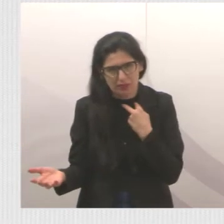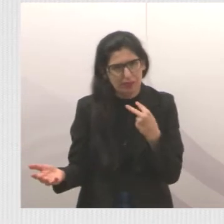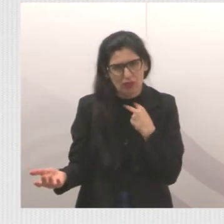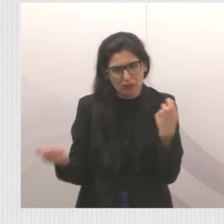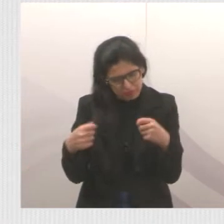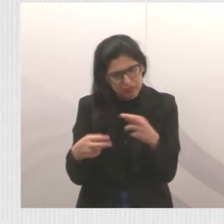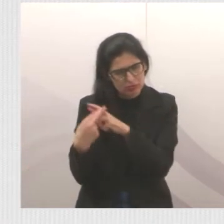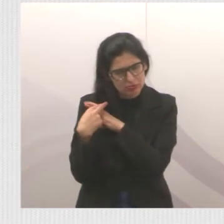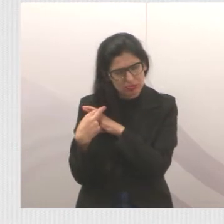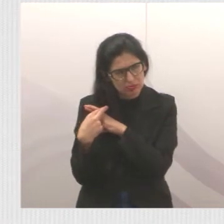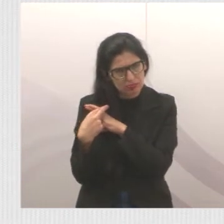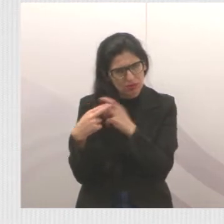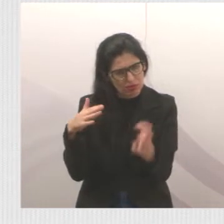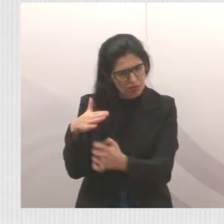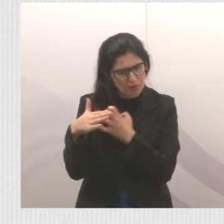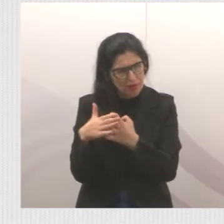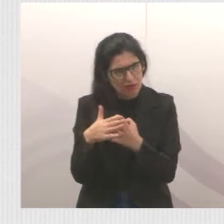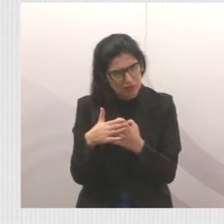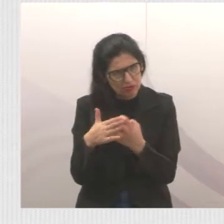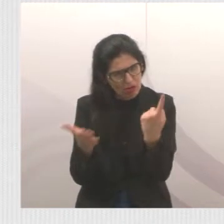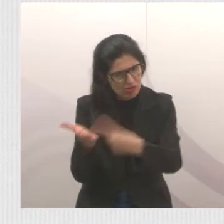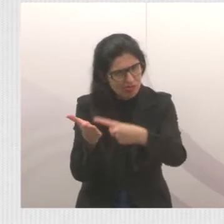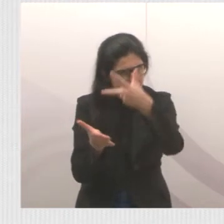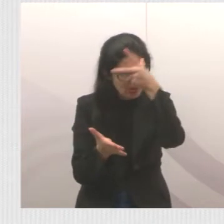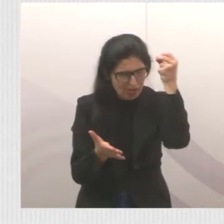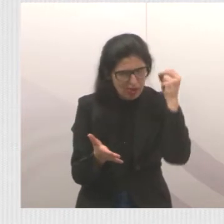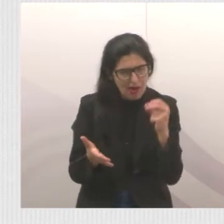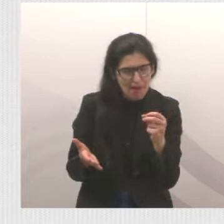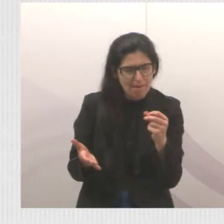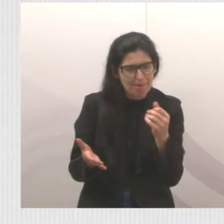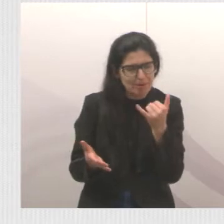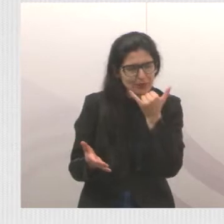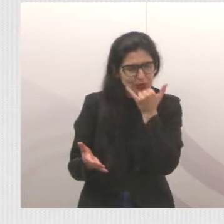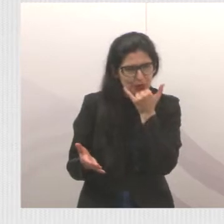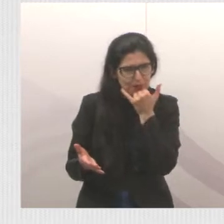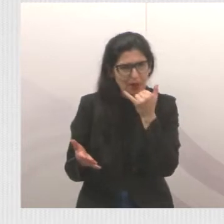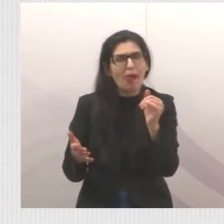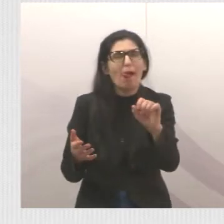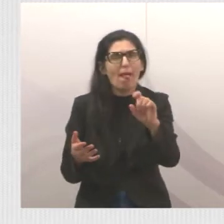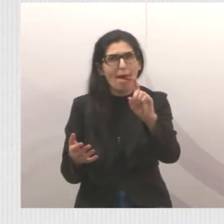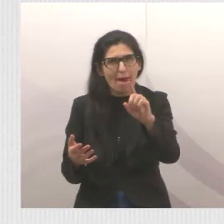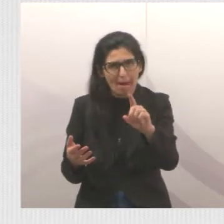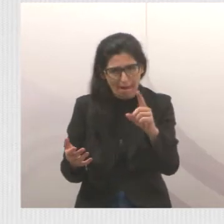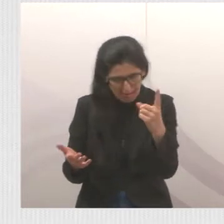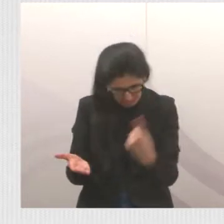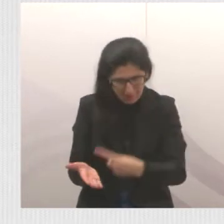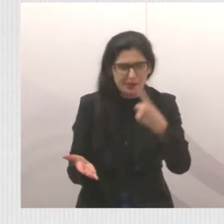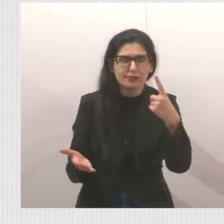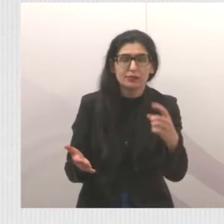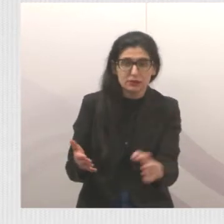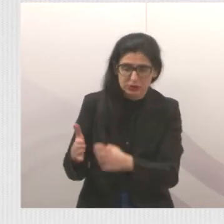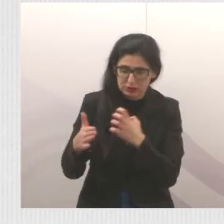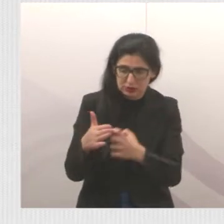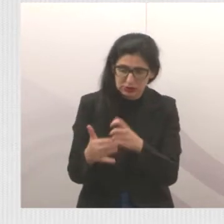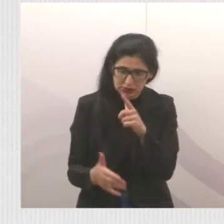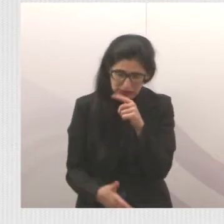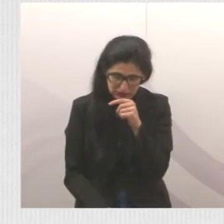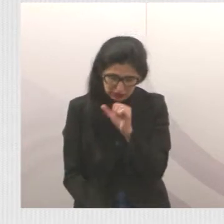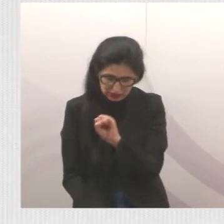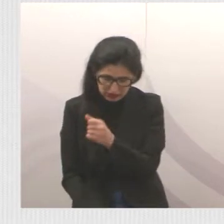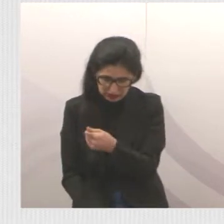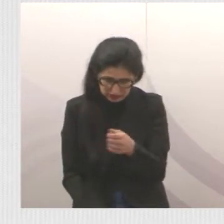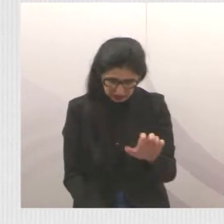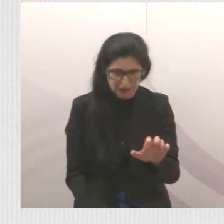Limpeza do canteiro central, na avenida dos migrantes do Parque Minha Lua. Antes e depois. Está vendo que